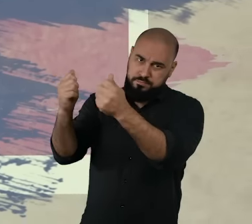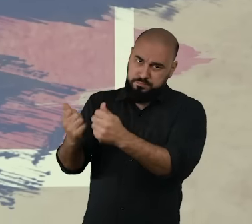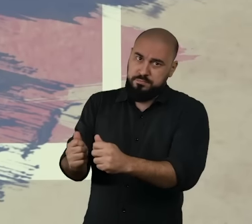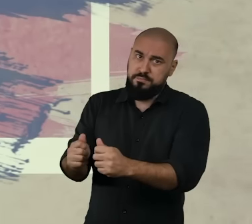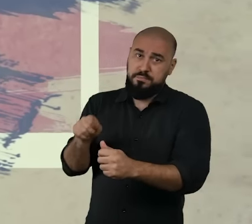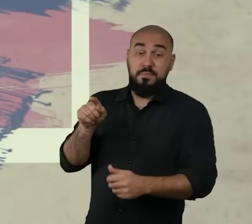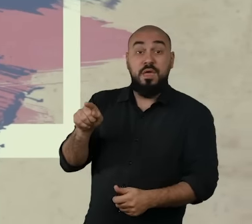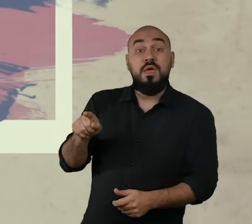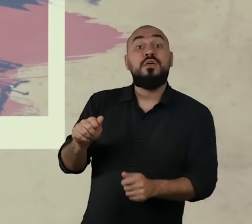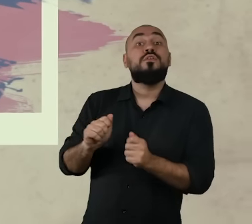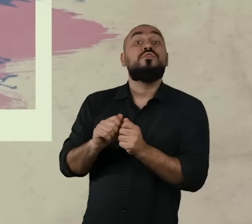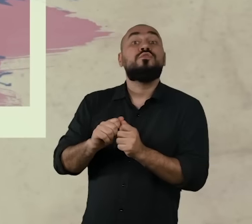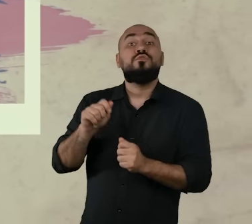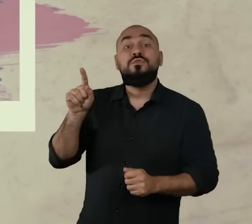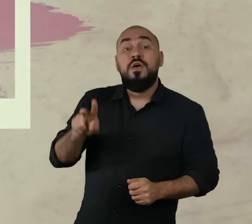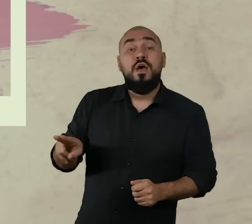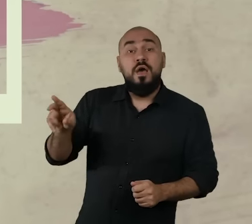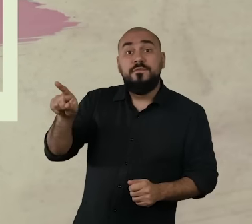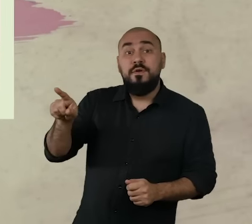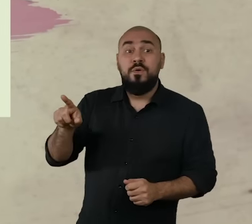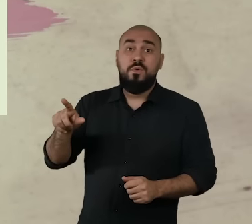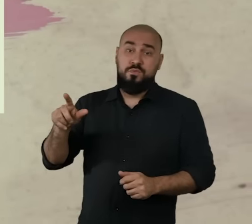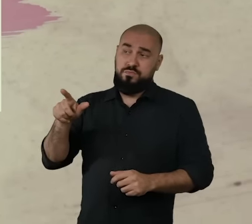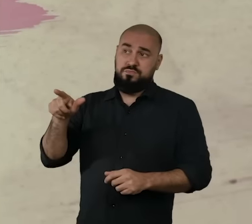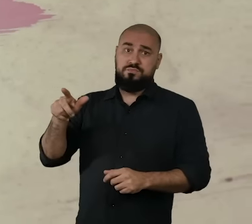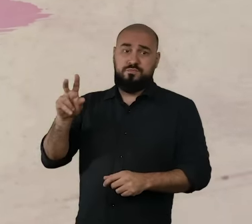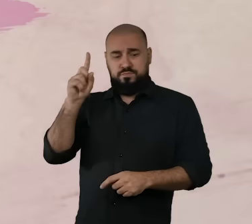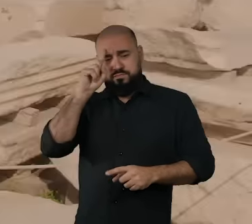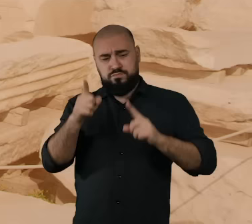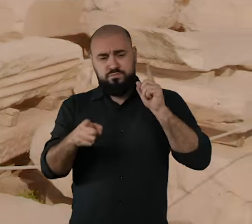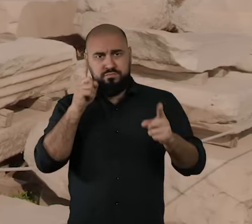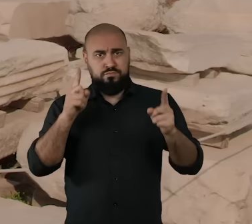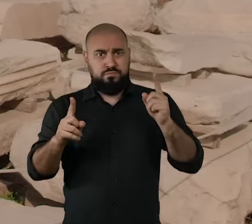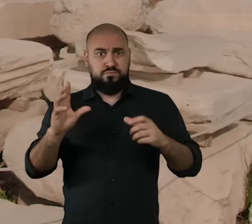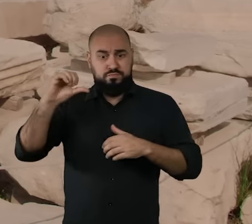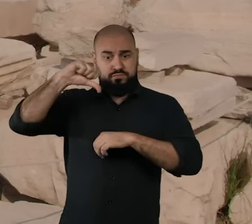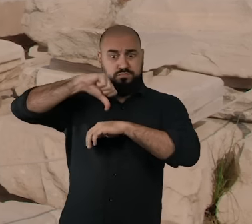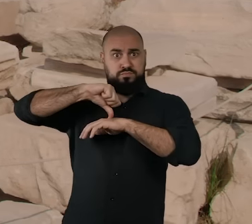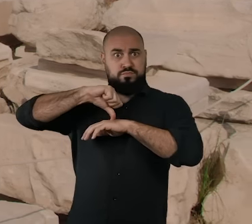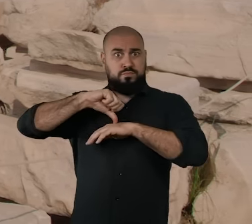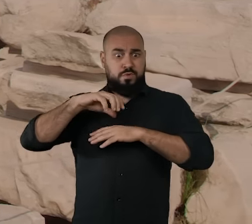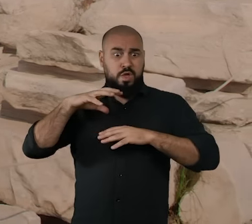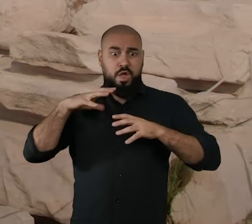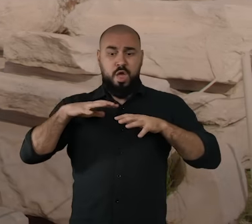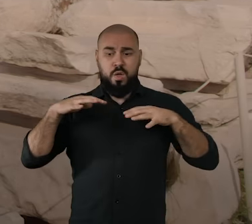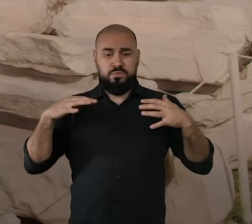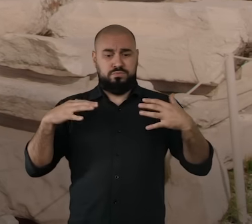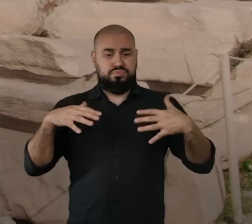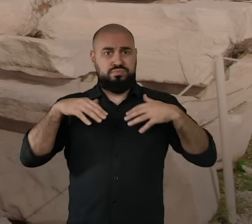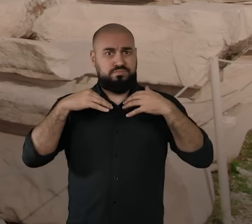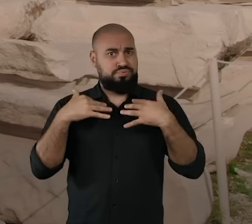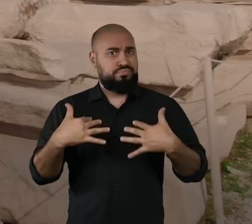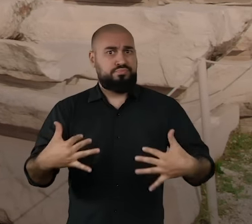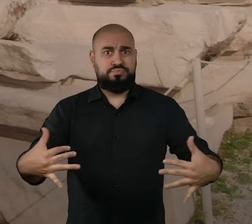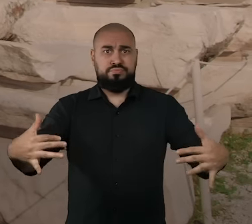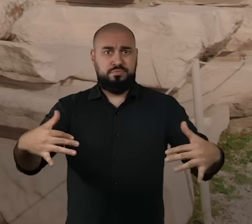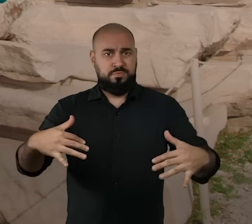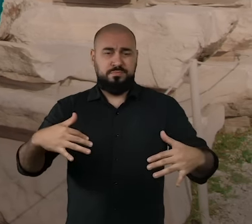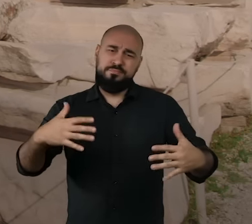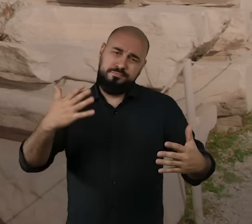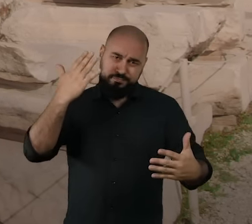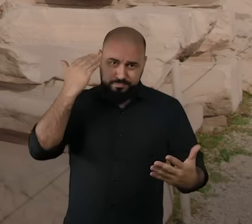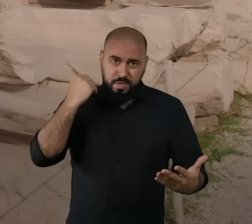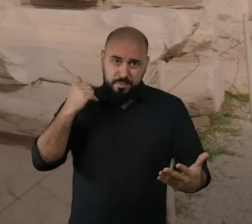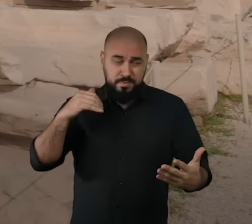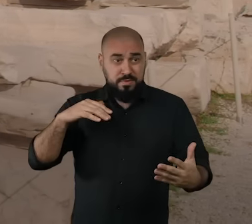administrava ou governava o povo desde o alto da Acrópole. Como eu falei pra vocês num programa anterior, as cidades gregas, e com